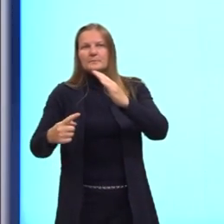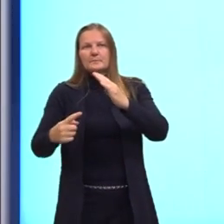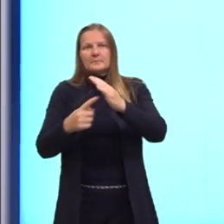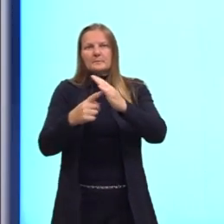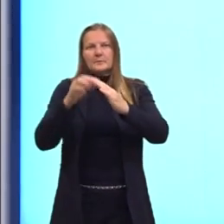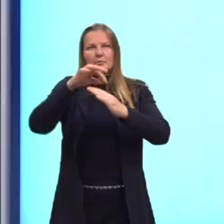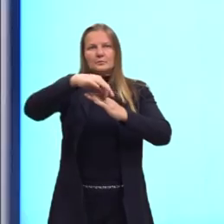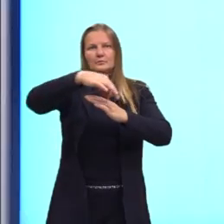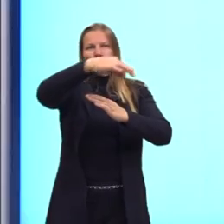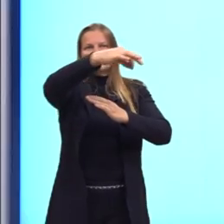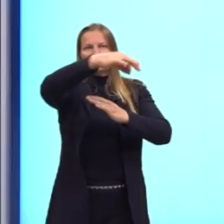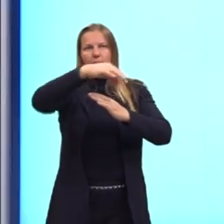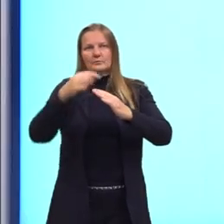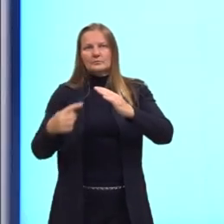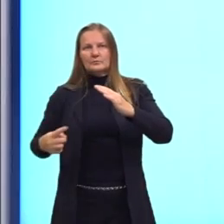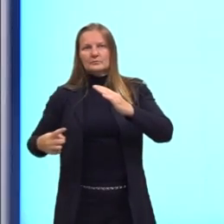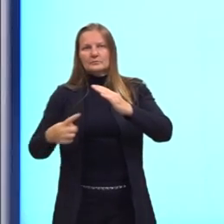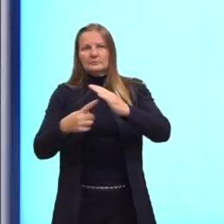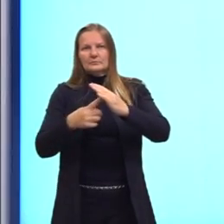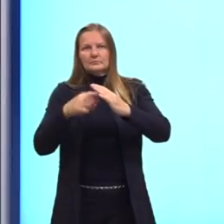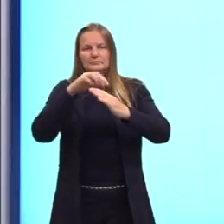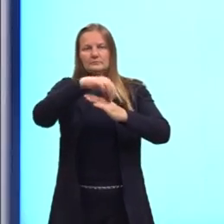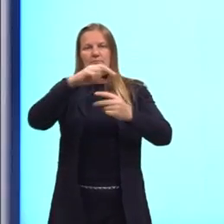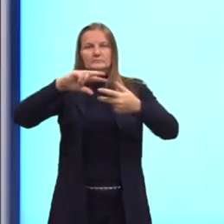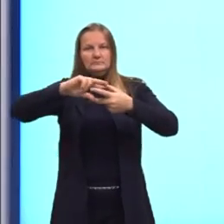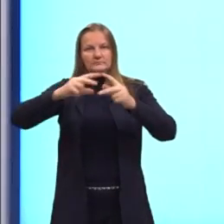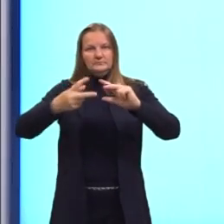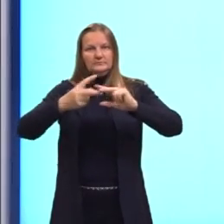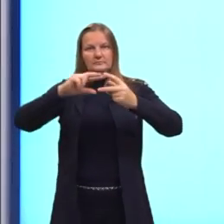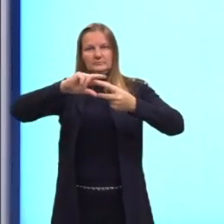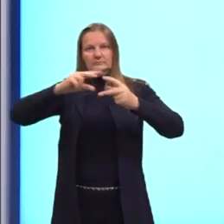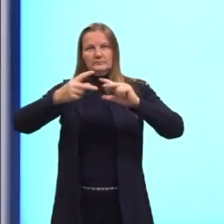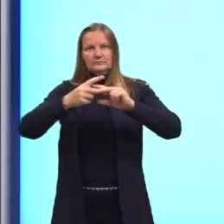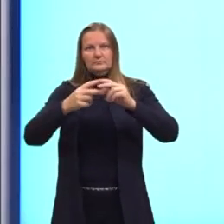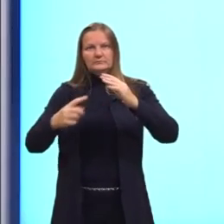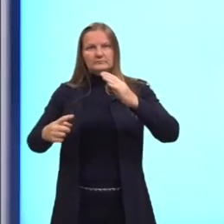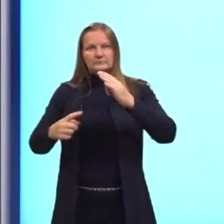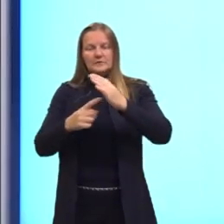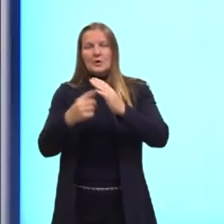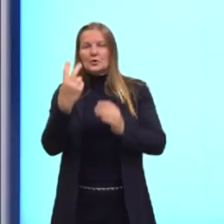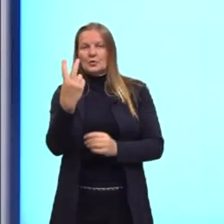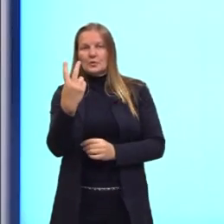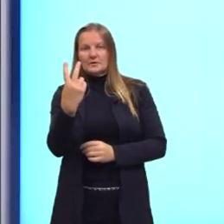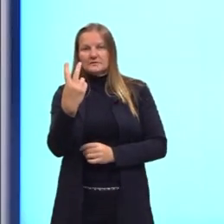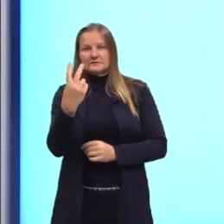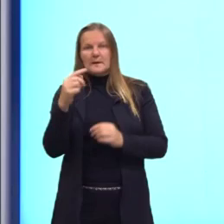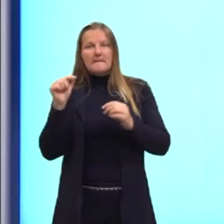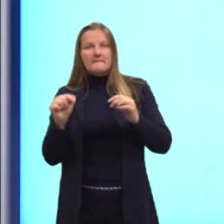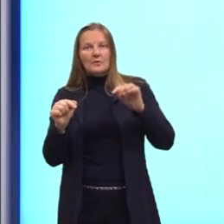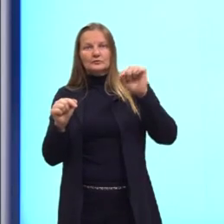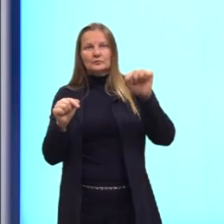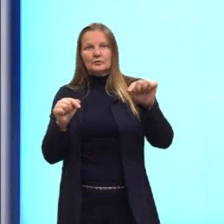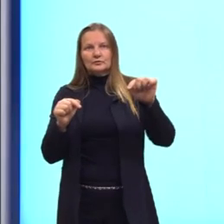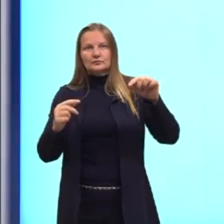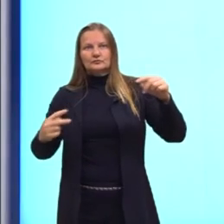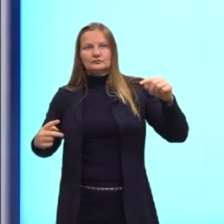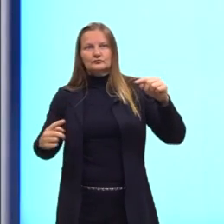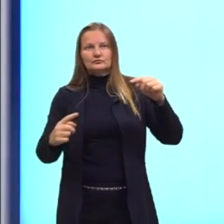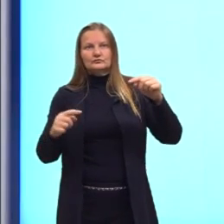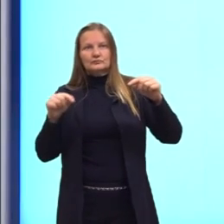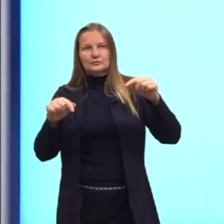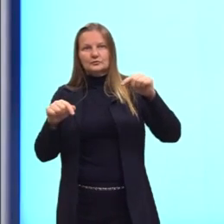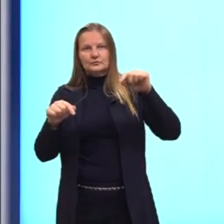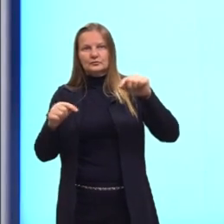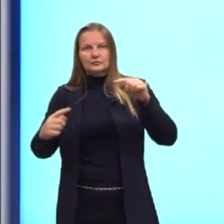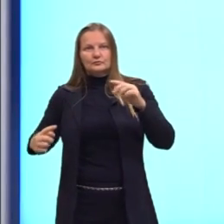nós cortamos o nosso poliedro e nós cortamos em exatamente dois pontos. Essa é uma definição que pode ser